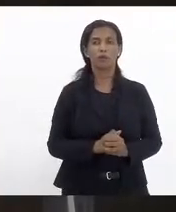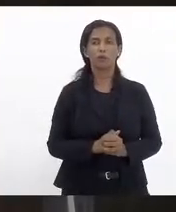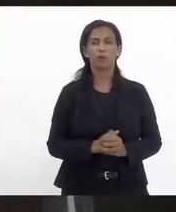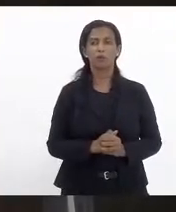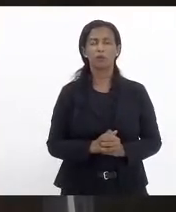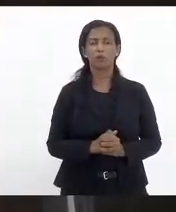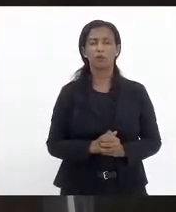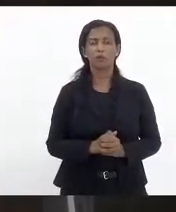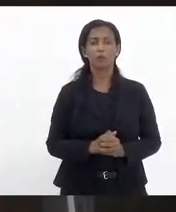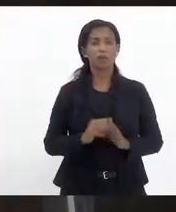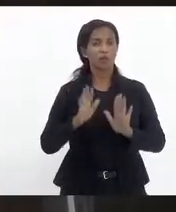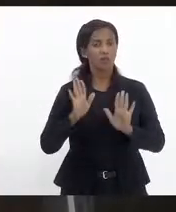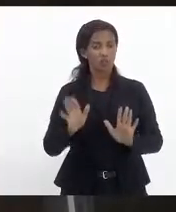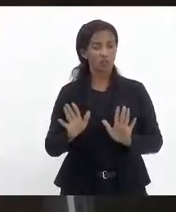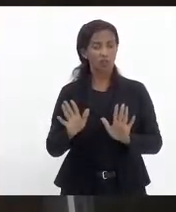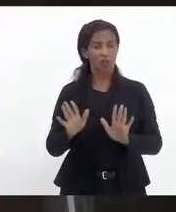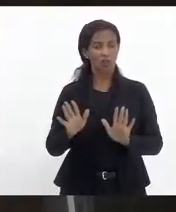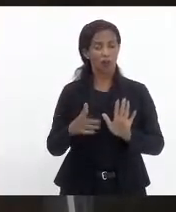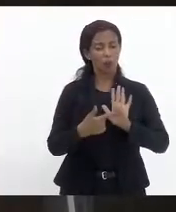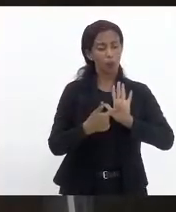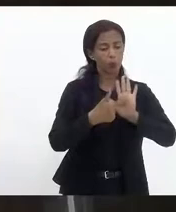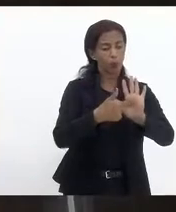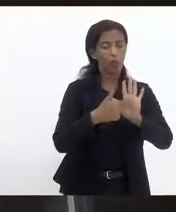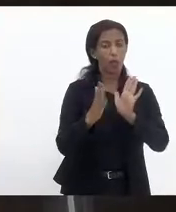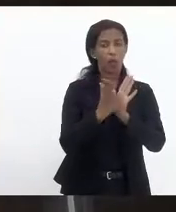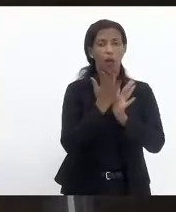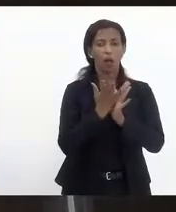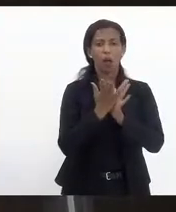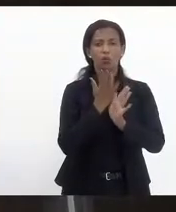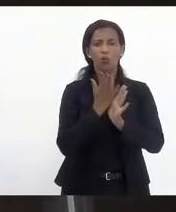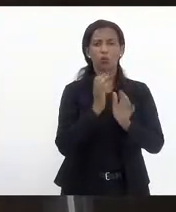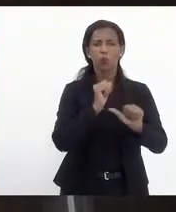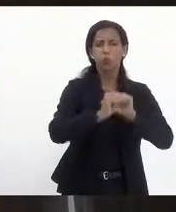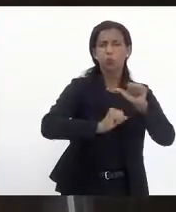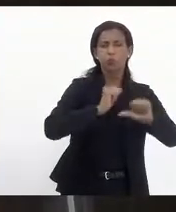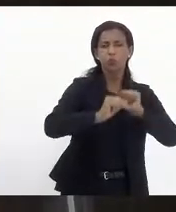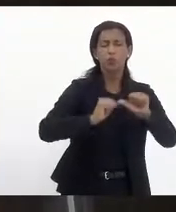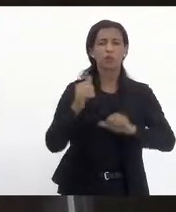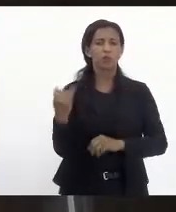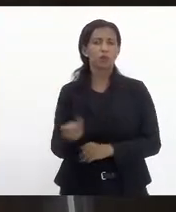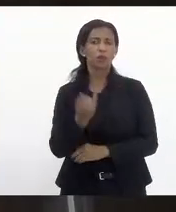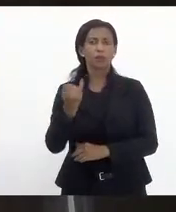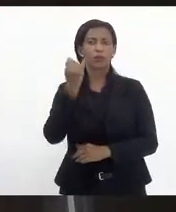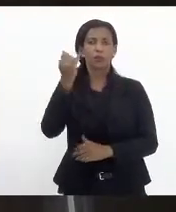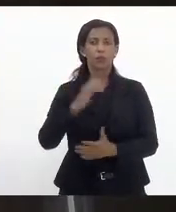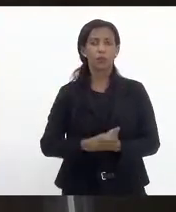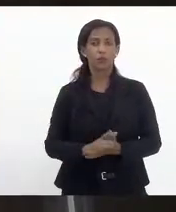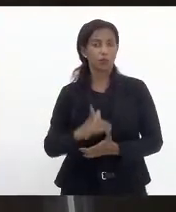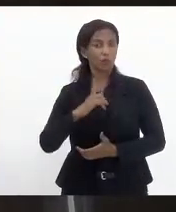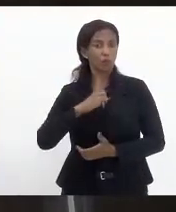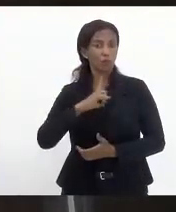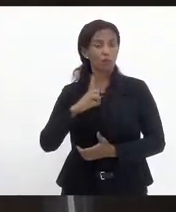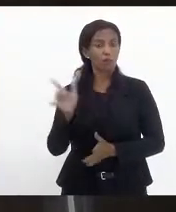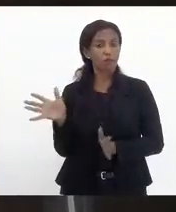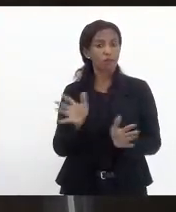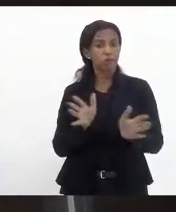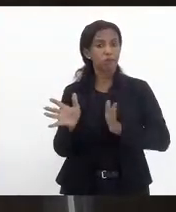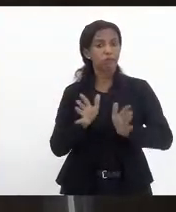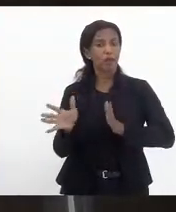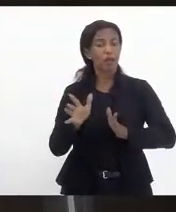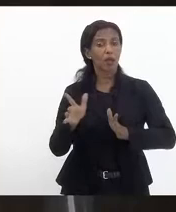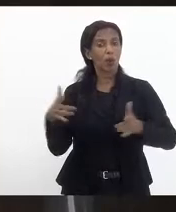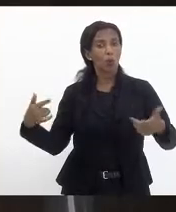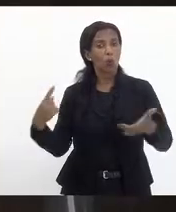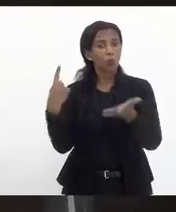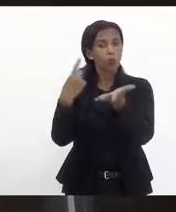sugerido algumas mudanças, algumas alterações importantes para que haja realmente um grande